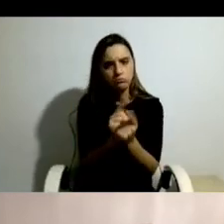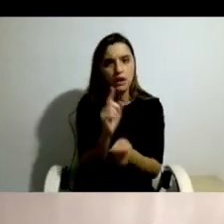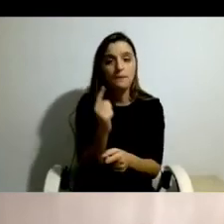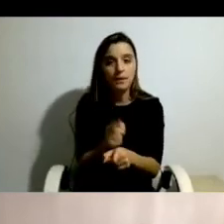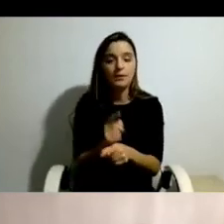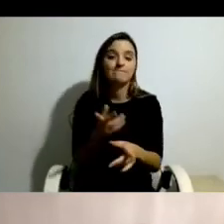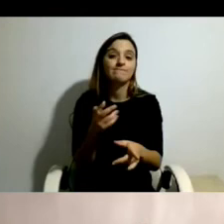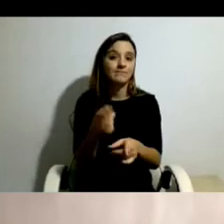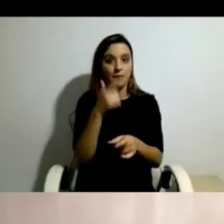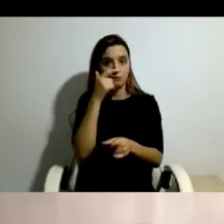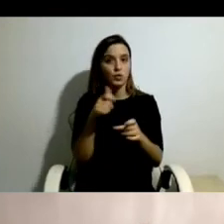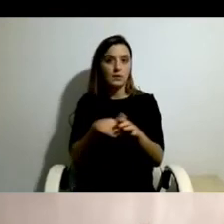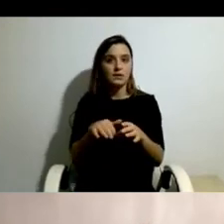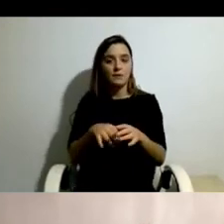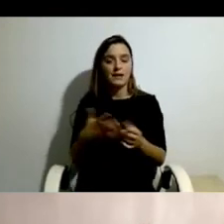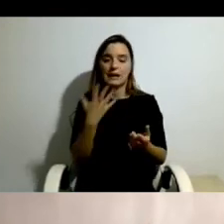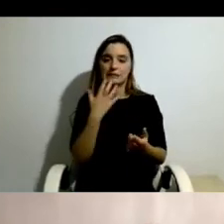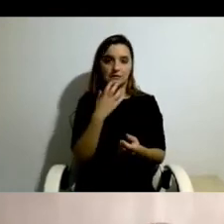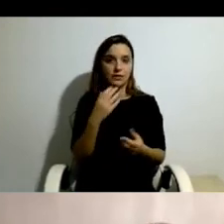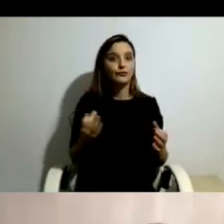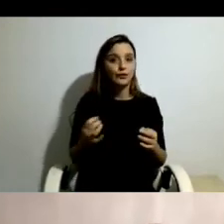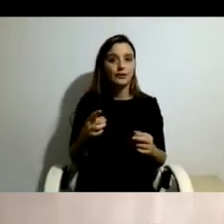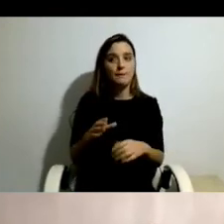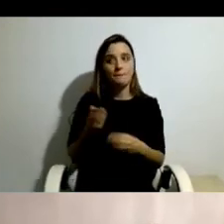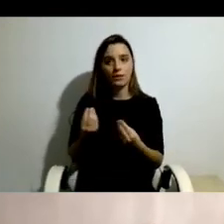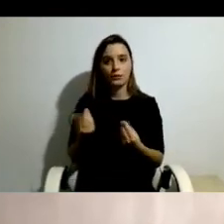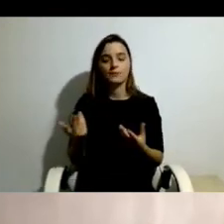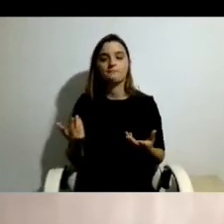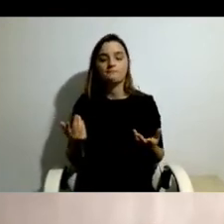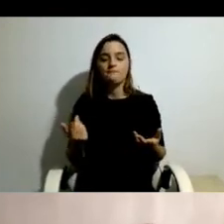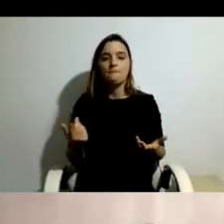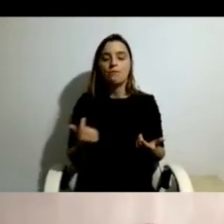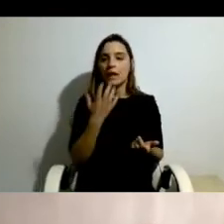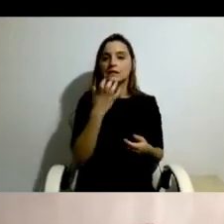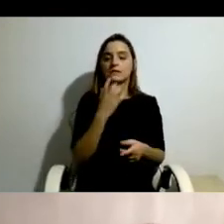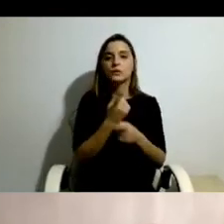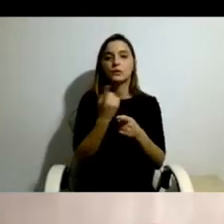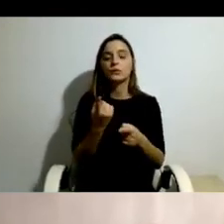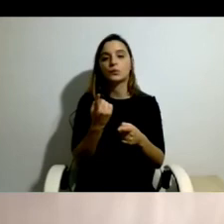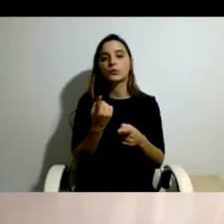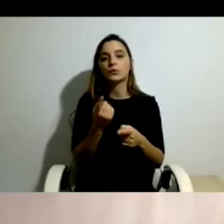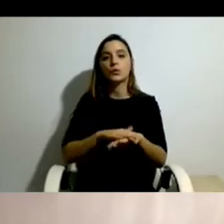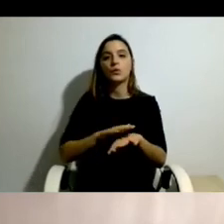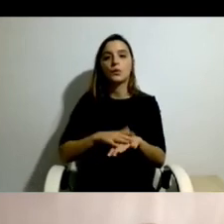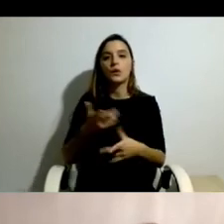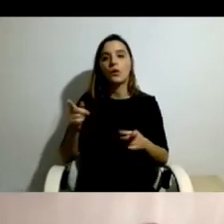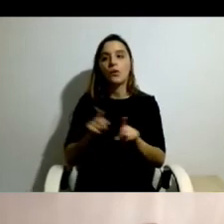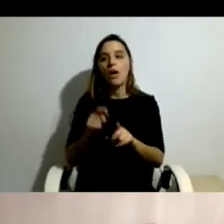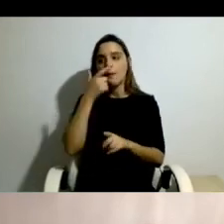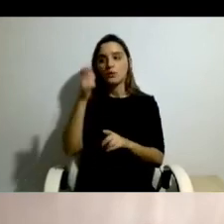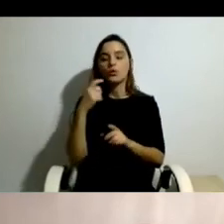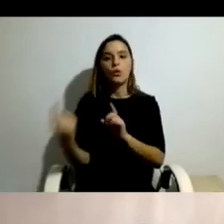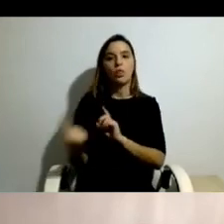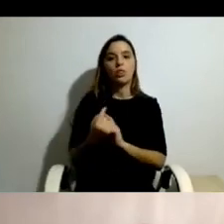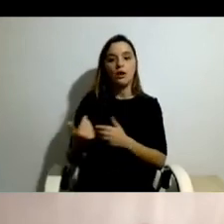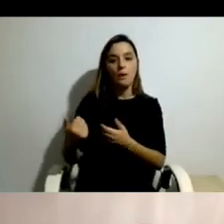participantes nos verbalizaram. O receio de não ter alguém que desse apoio.